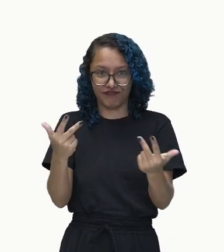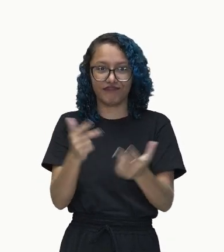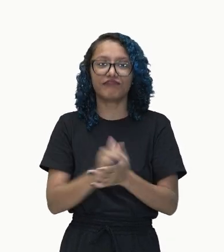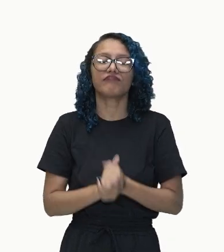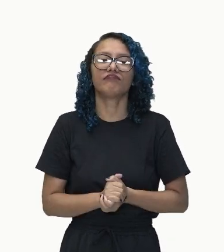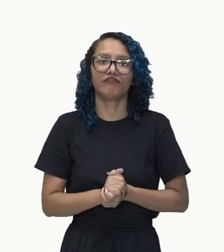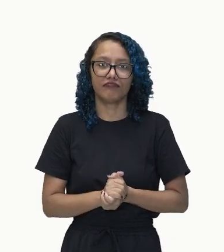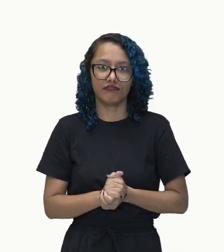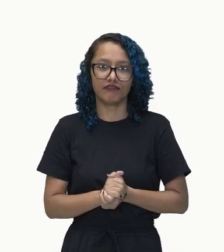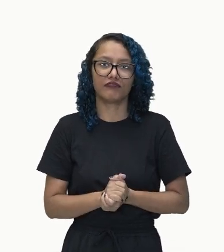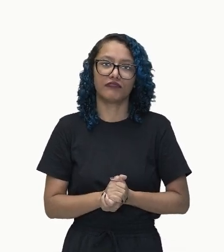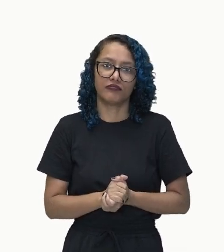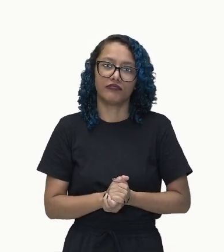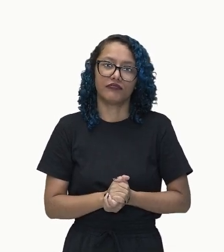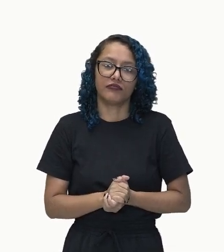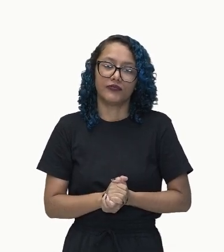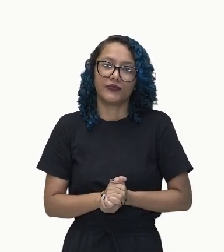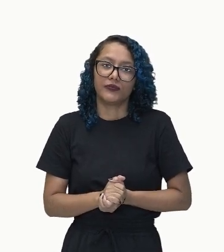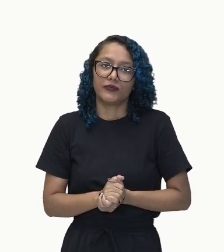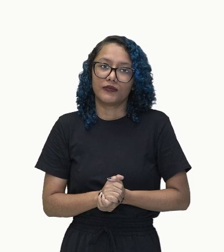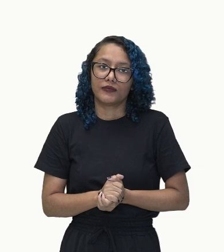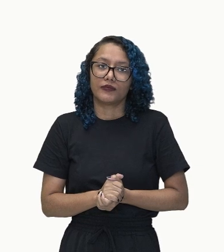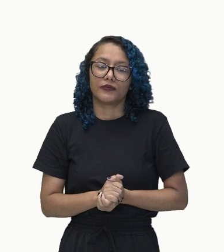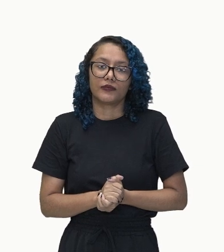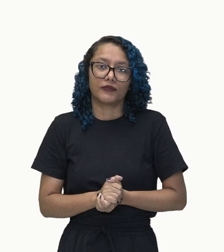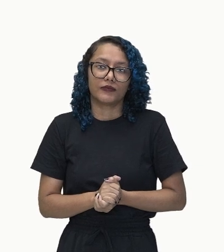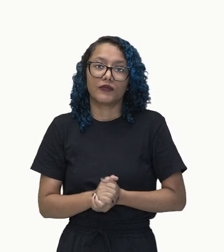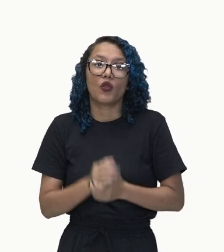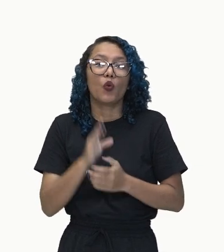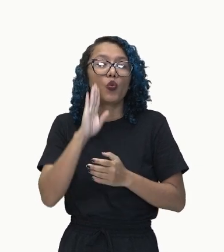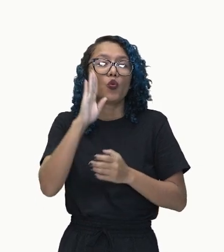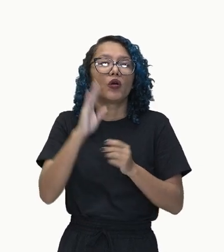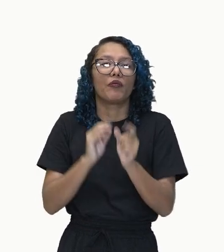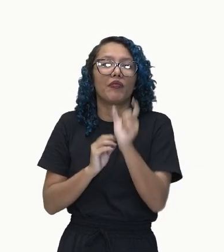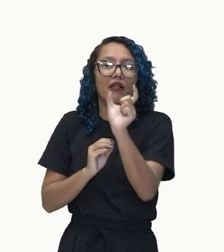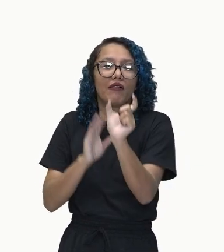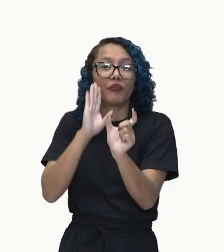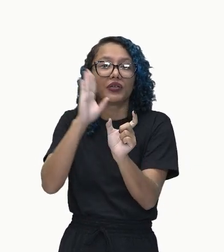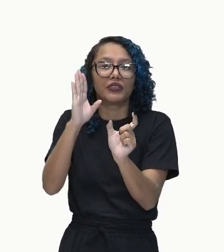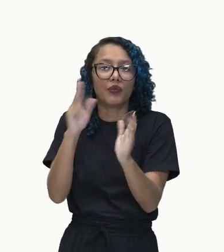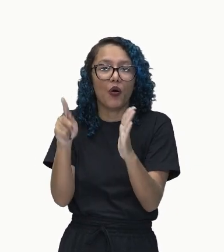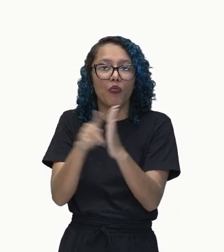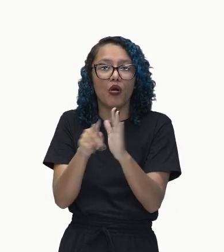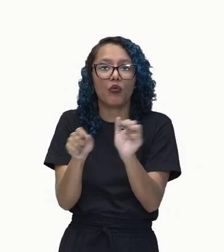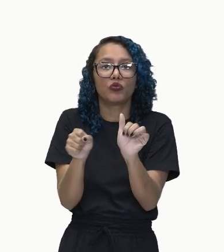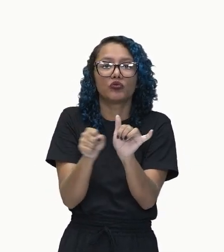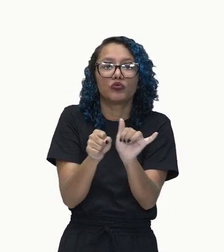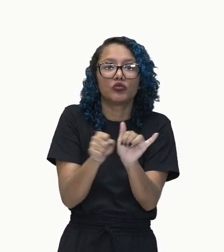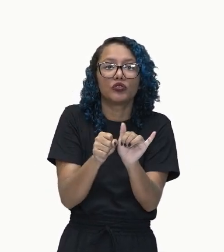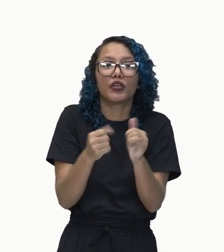computadores. Computadores. É o núcleo do sujeito.